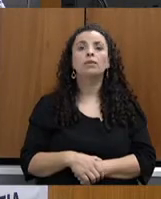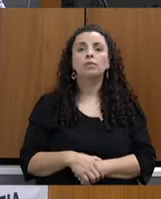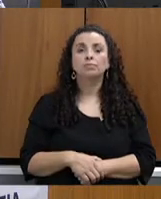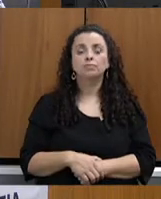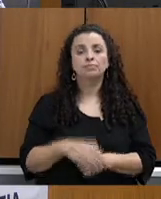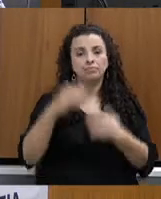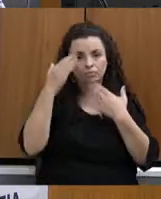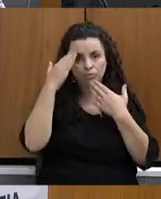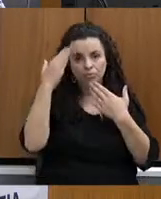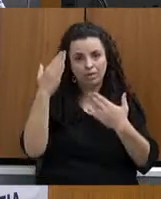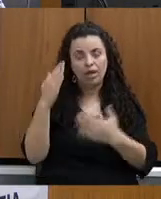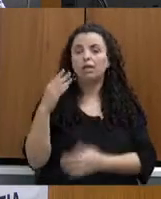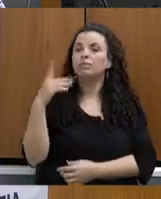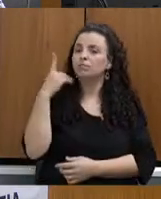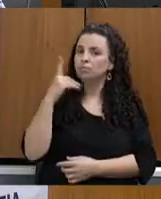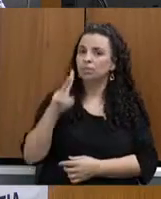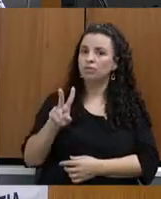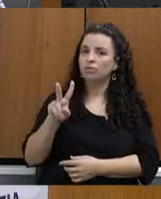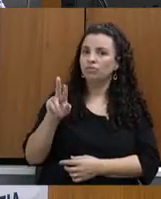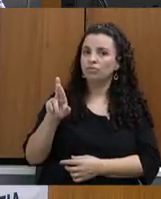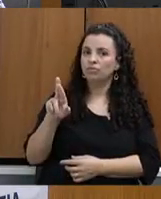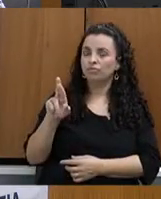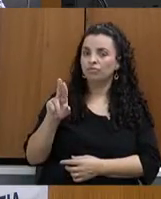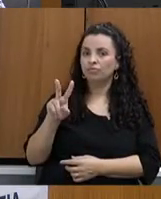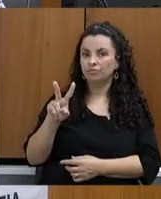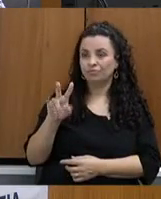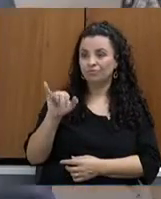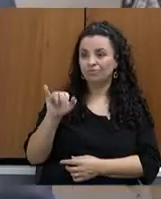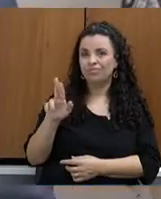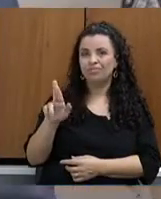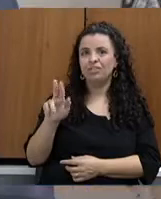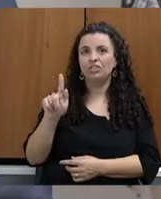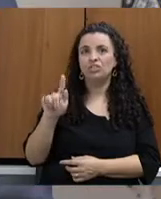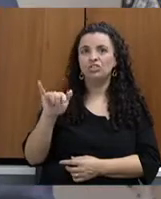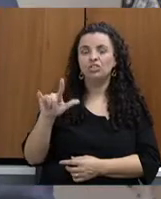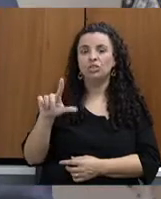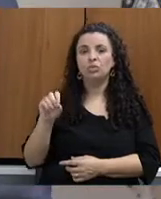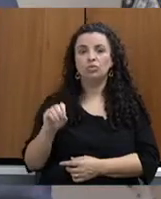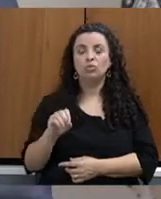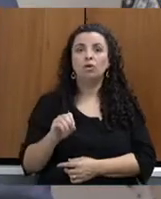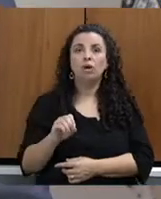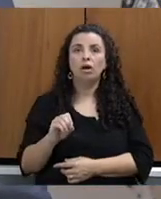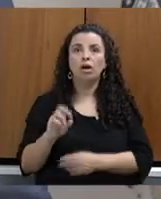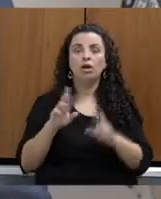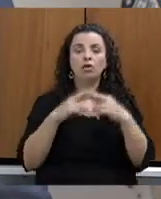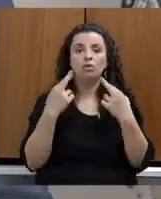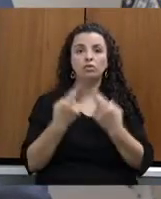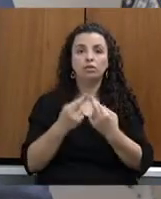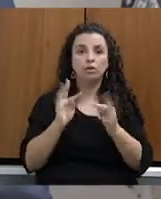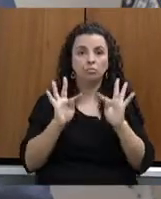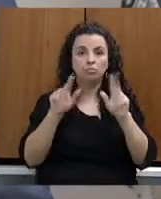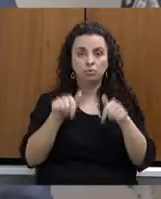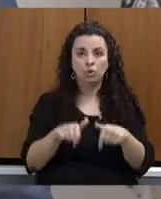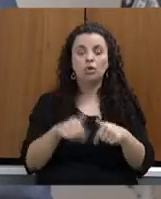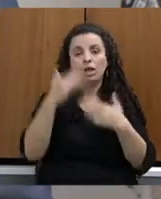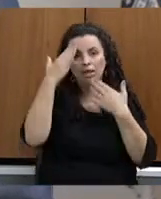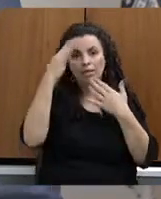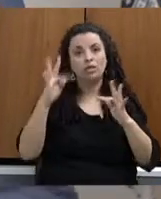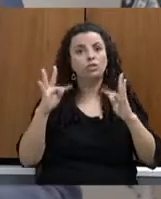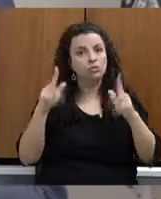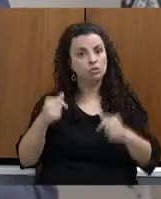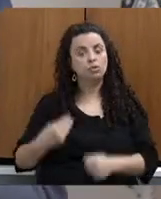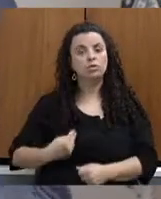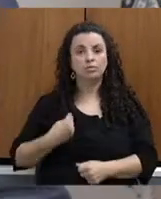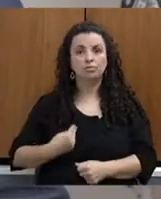Obrigado, deputado Virgílio. Cumprindo a finalidade da reunião, a presidência agradece a presença de todos, determina a